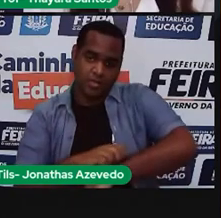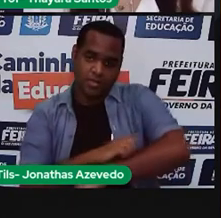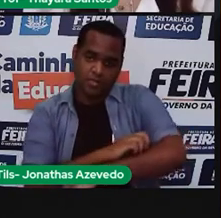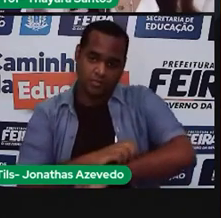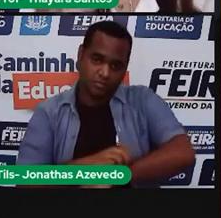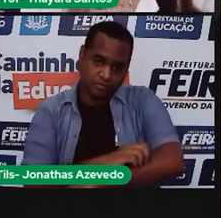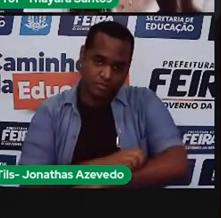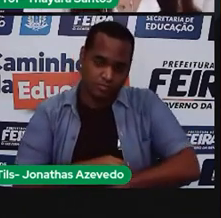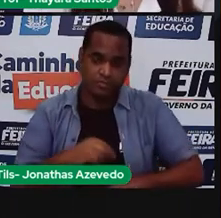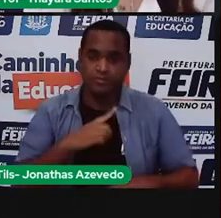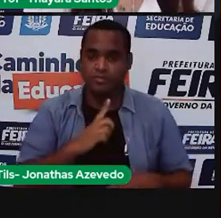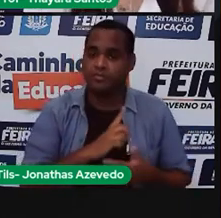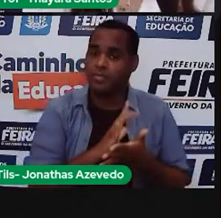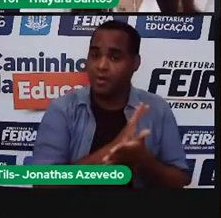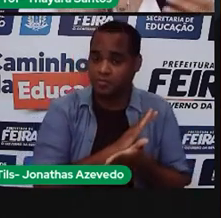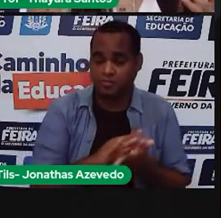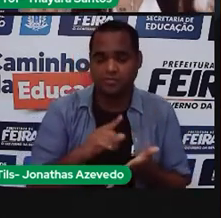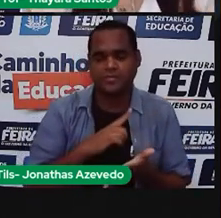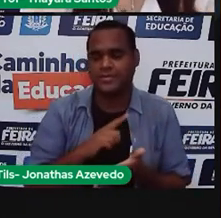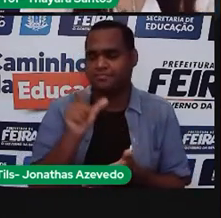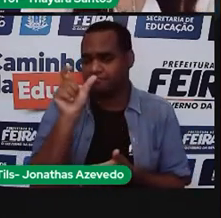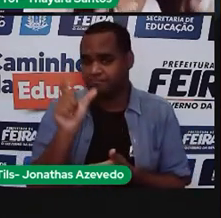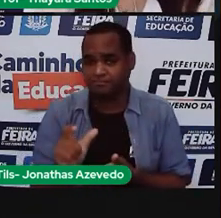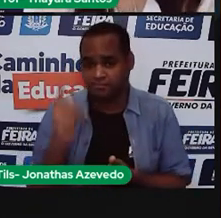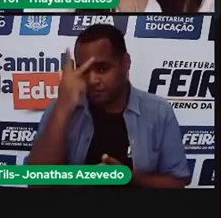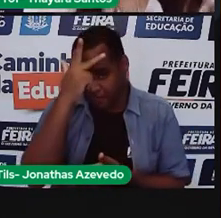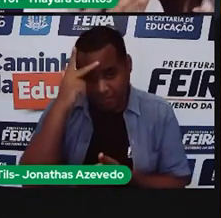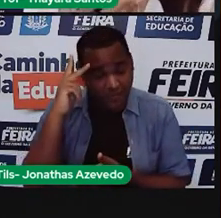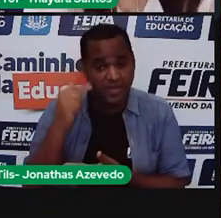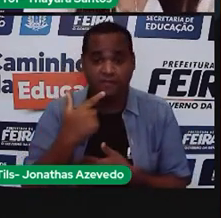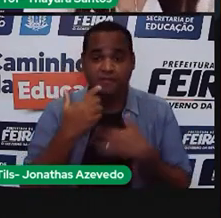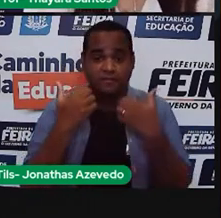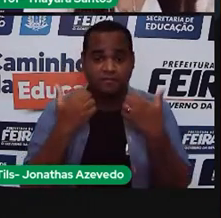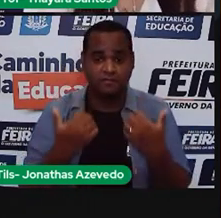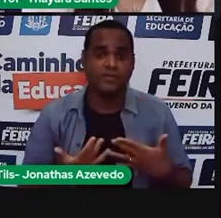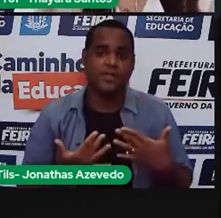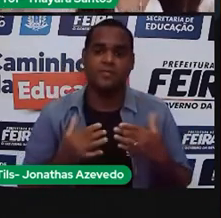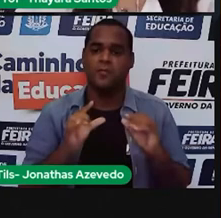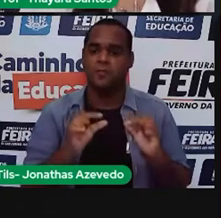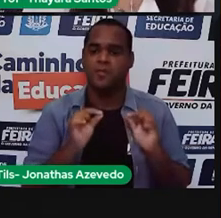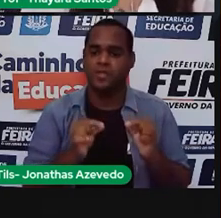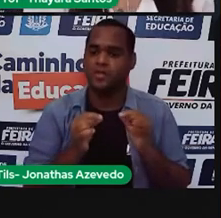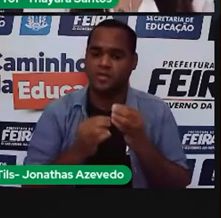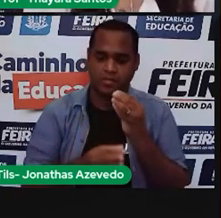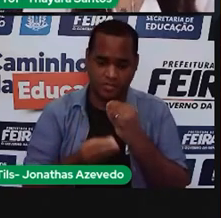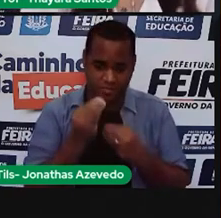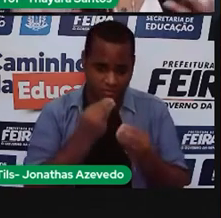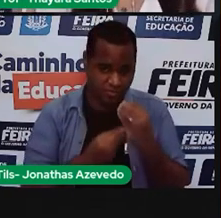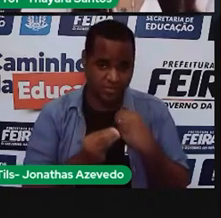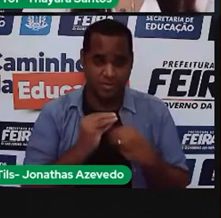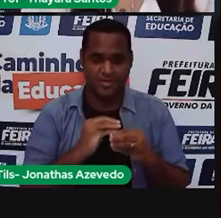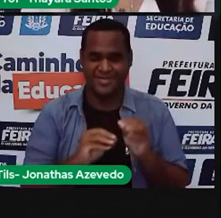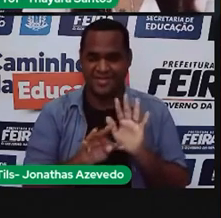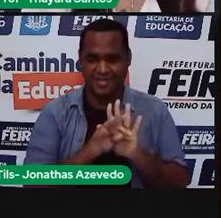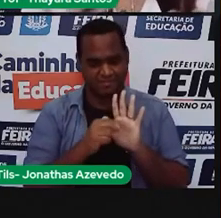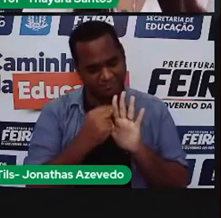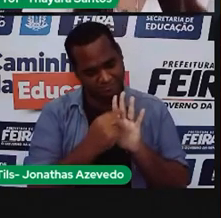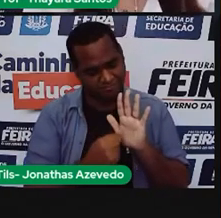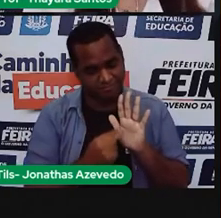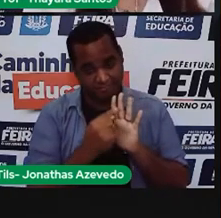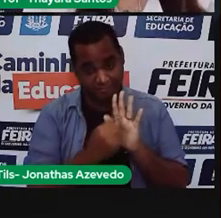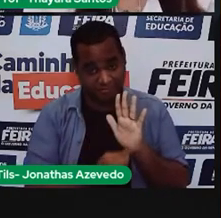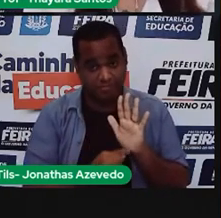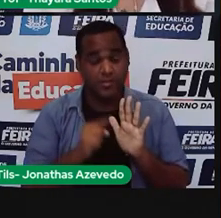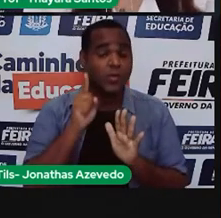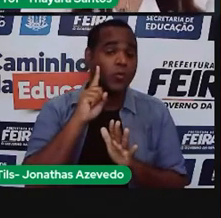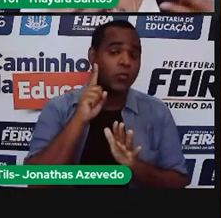exemplificados por pessoas que relatam que consomem muitos produtos transgênicos durante